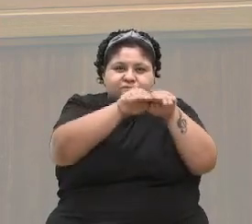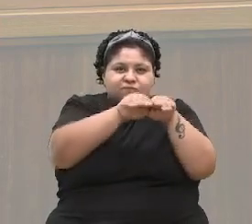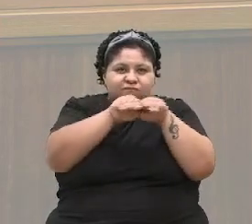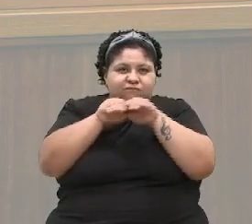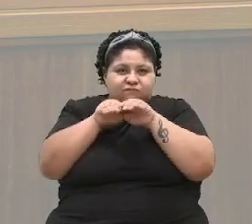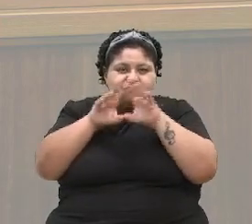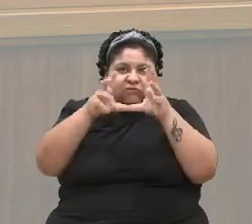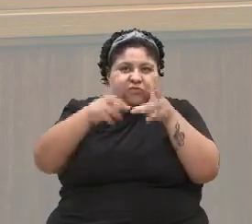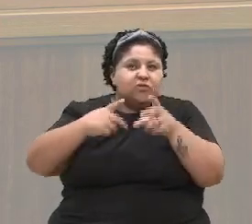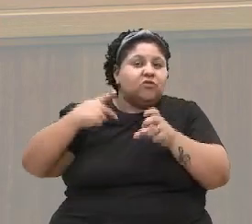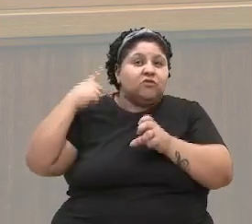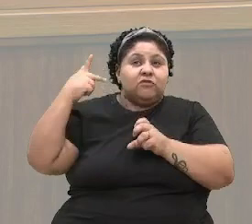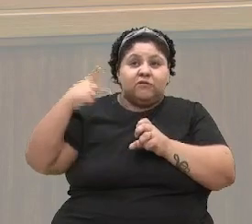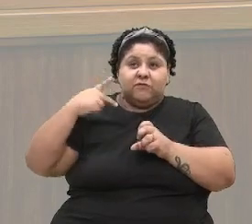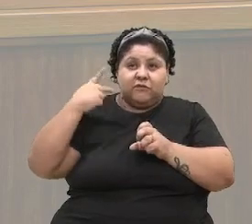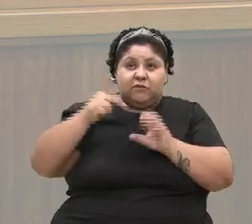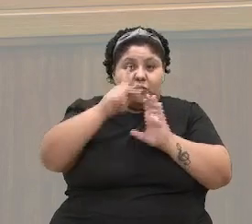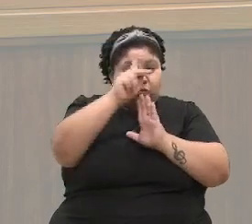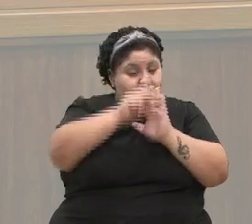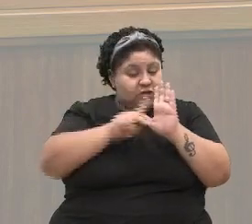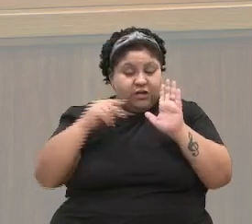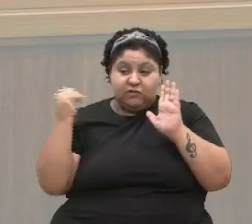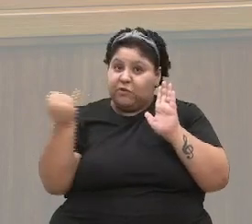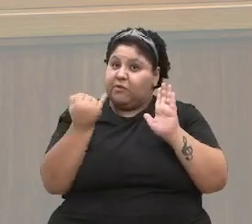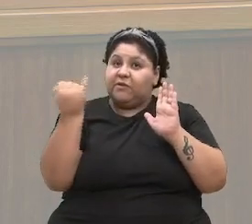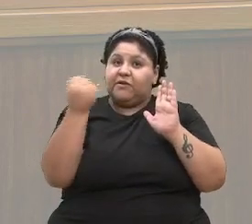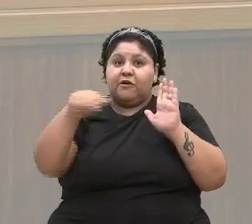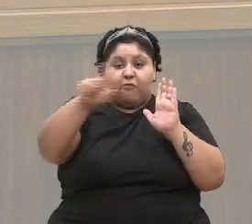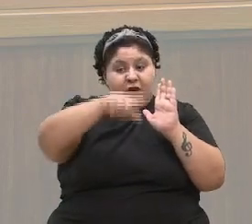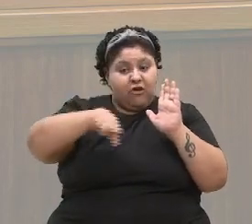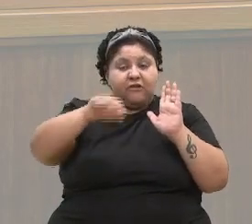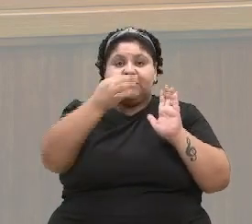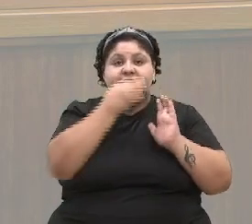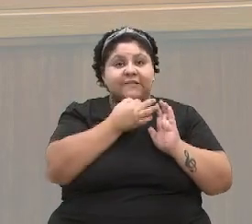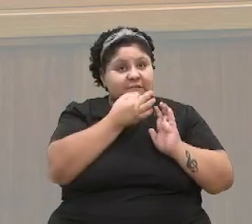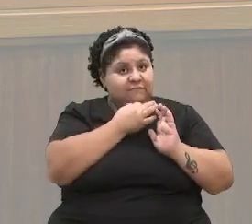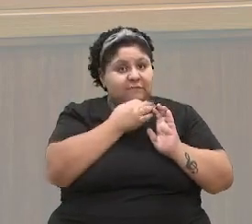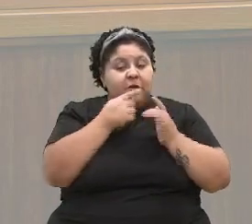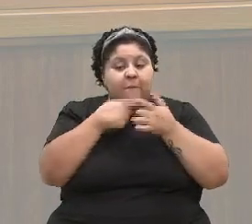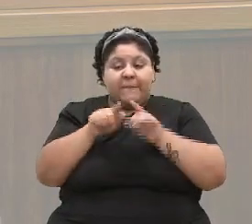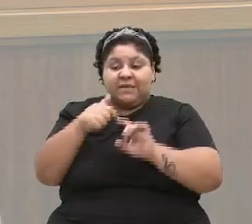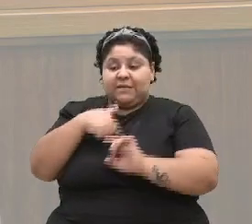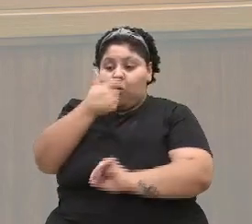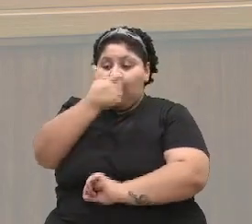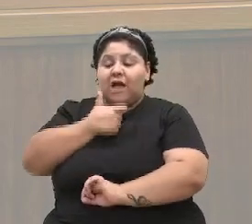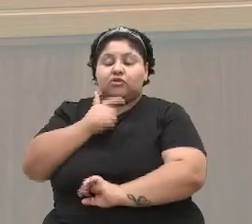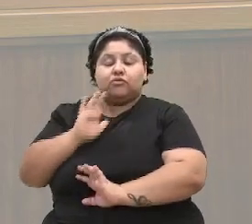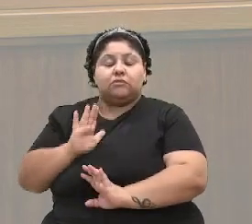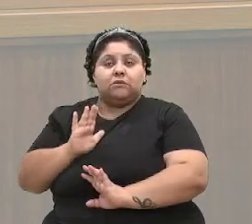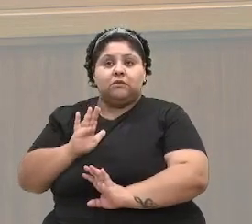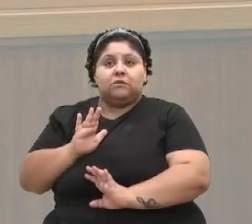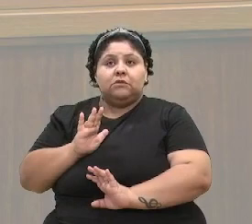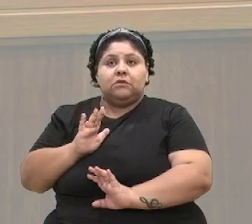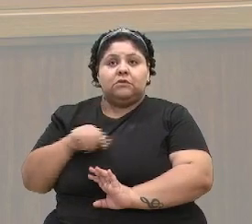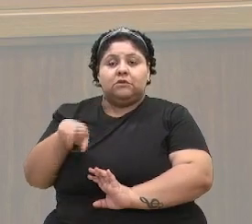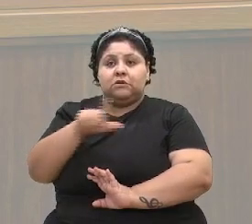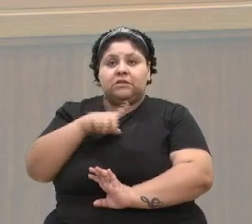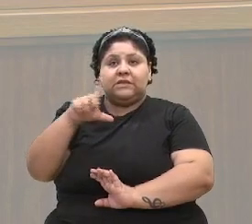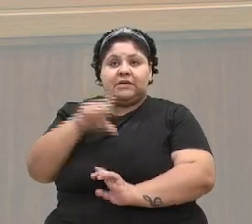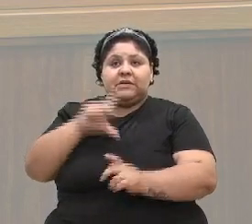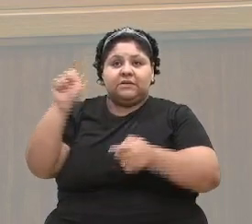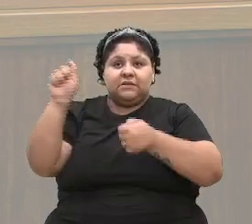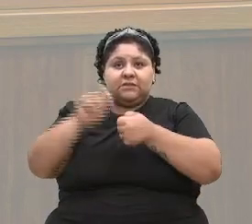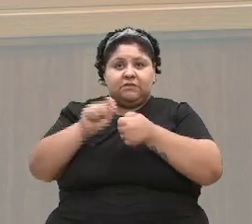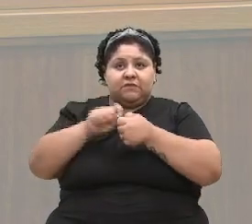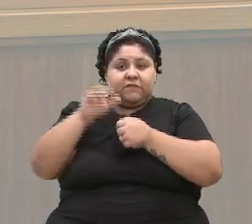voto num projeto de tamanha importância para a nossa cidade. Mas eu acho que é justamente para isso que a gente tem que fazer a